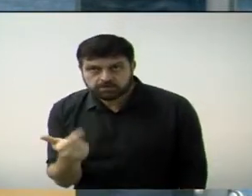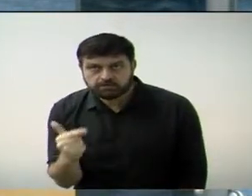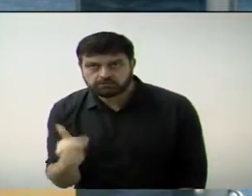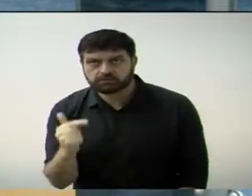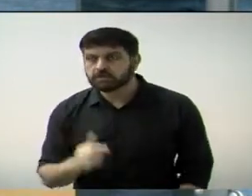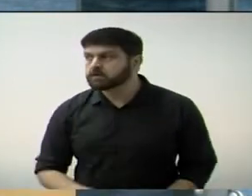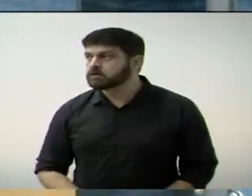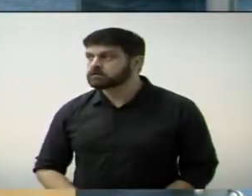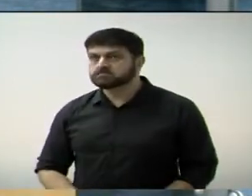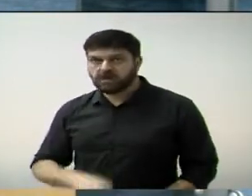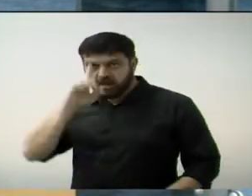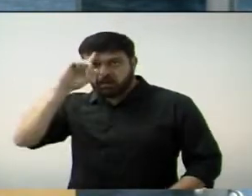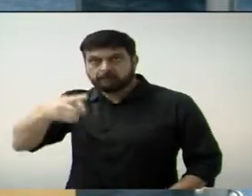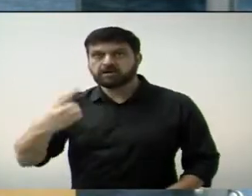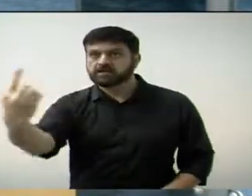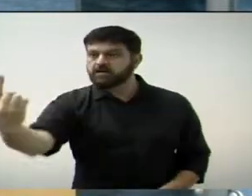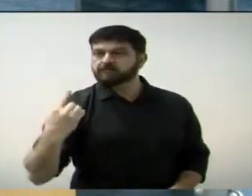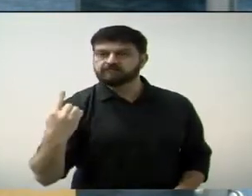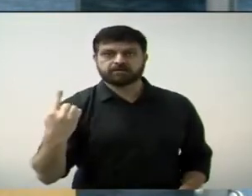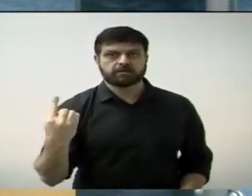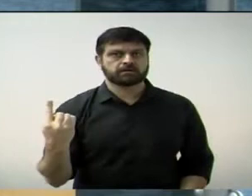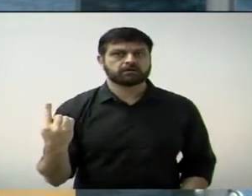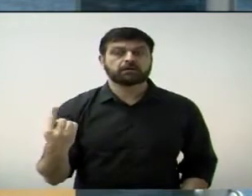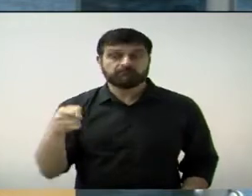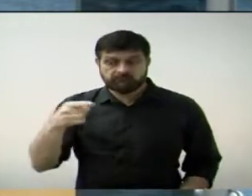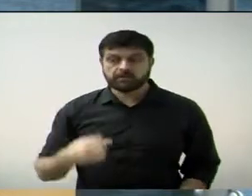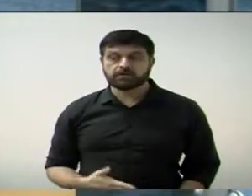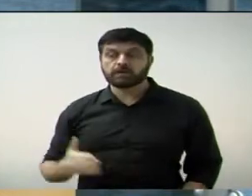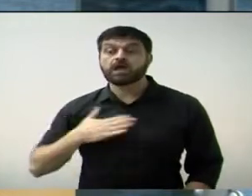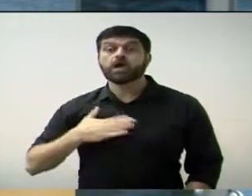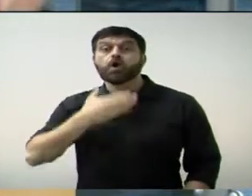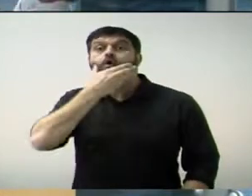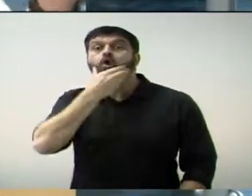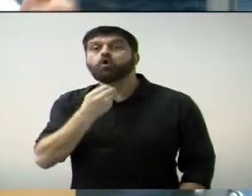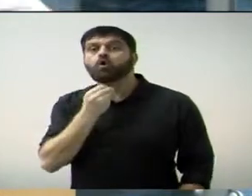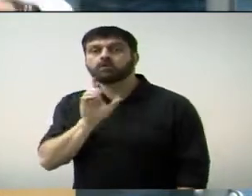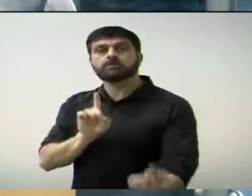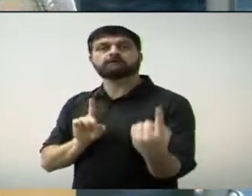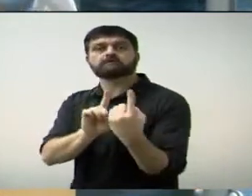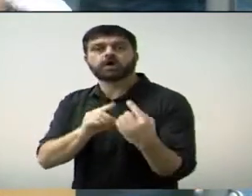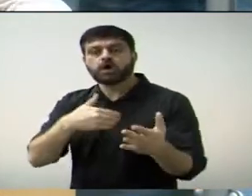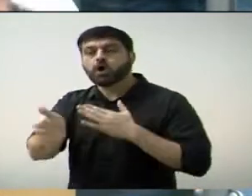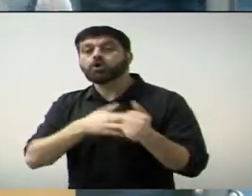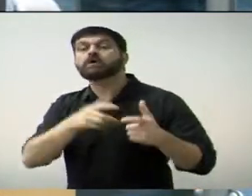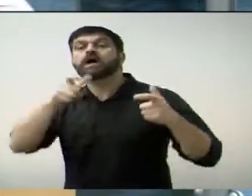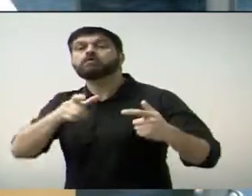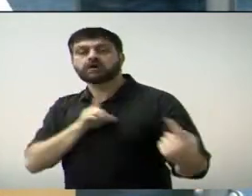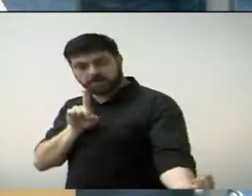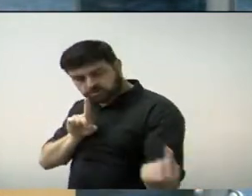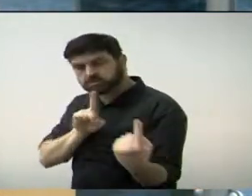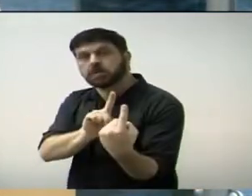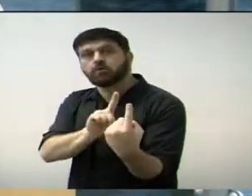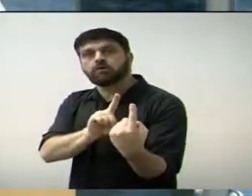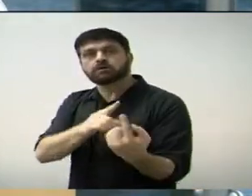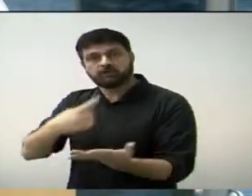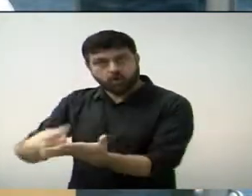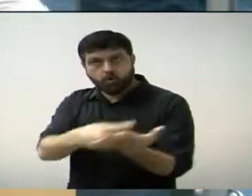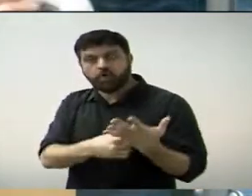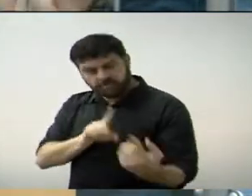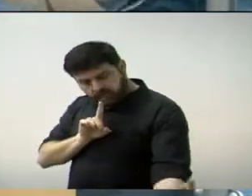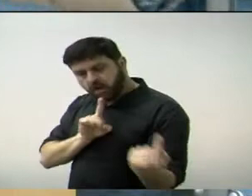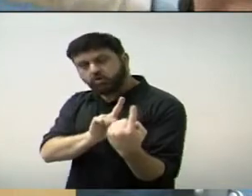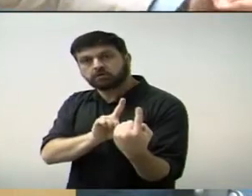ninguém para vir aqui dar recado, não, cara. Eu sou homem aqui, aí na prefeitura, só o senhor falar onde o senhor quer que eu vá, que eu vou.